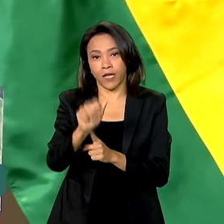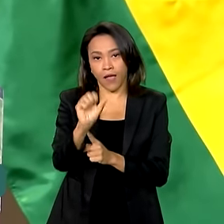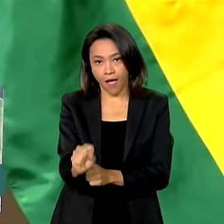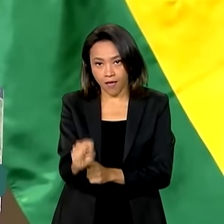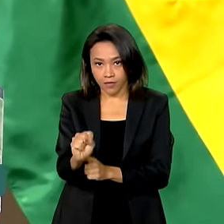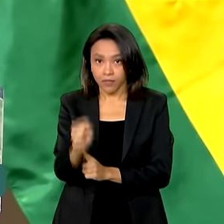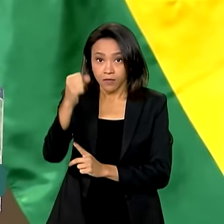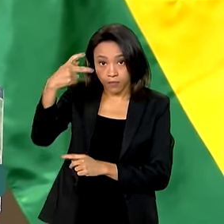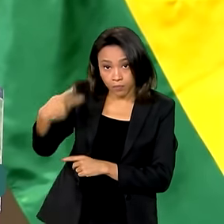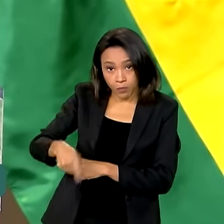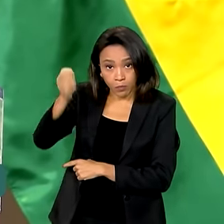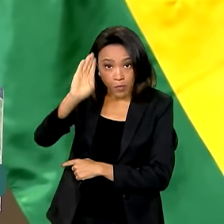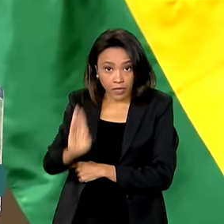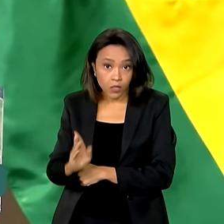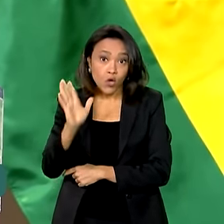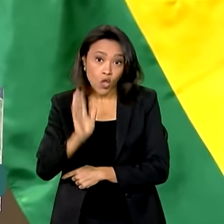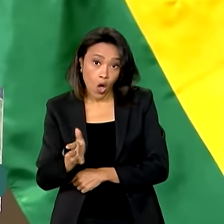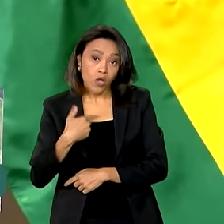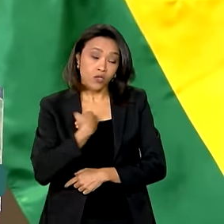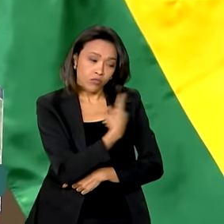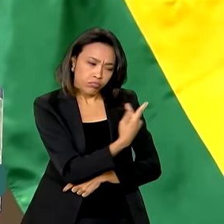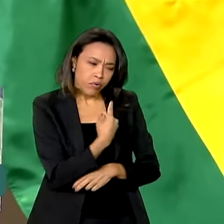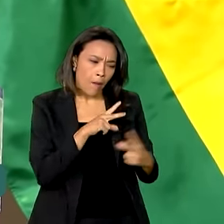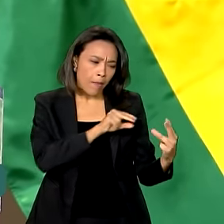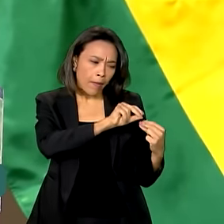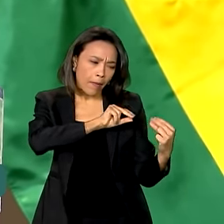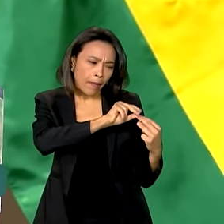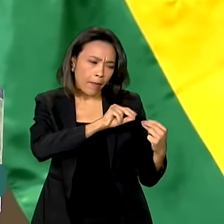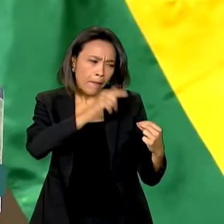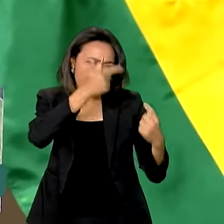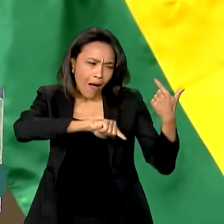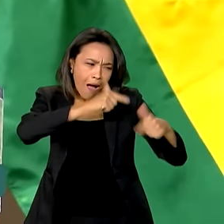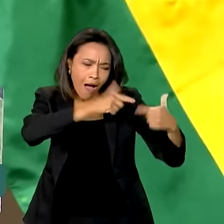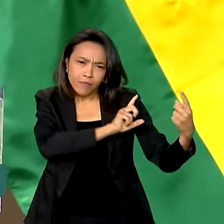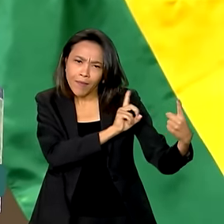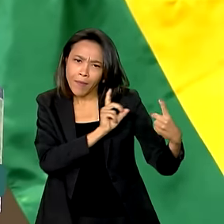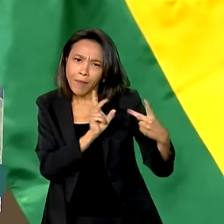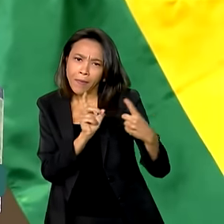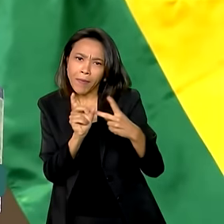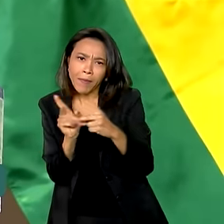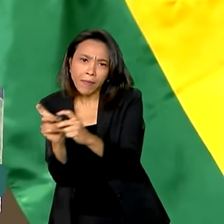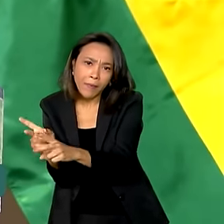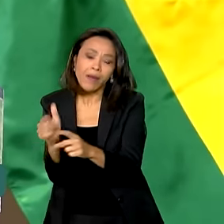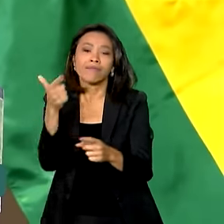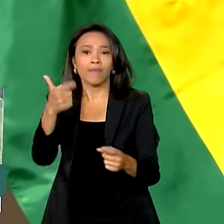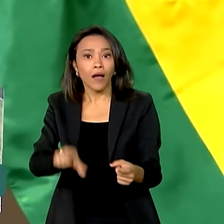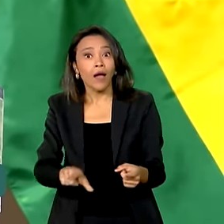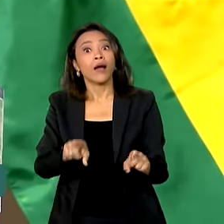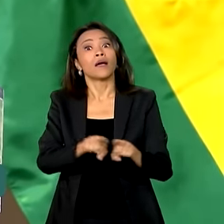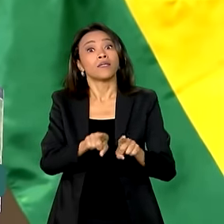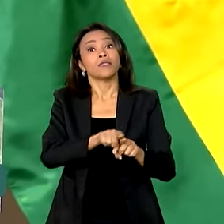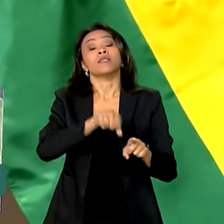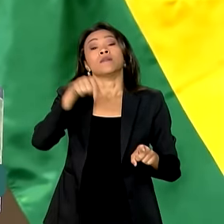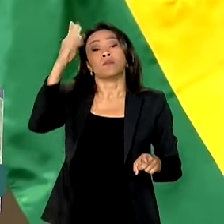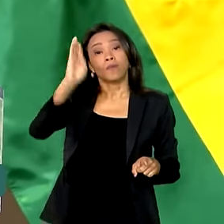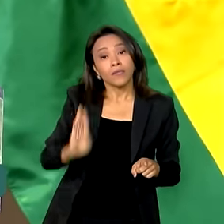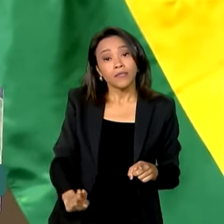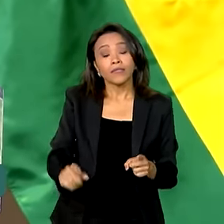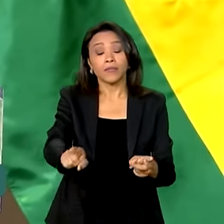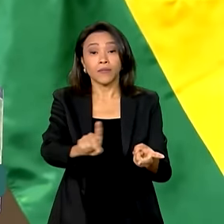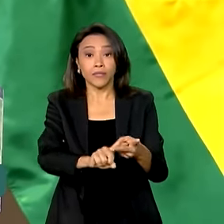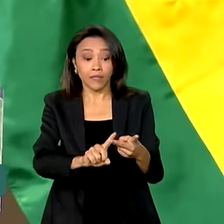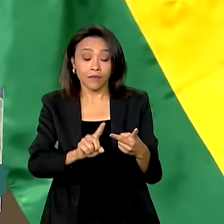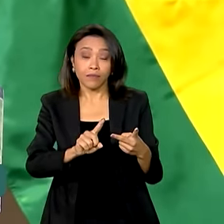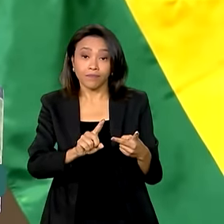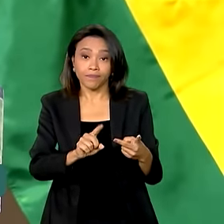Conversamos sobre a possibilidade de ampliar investimentos nessa área e incrementar o volume exportado para o